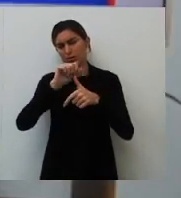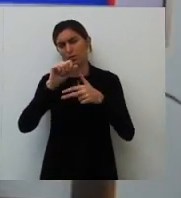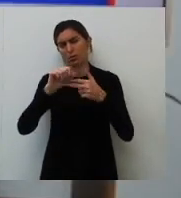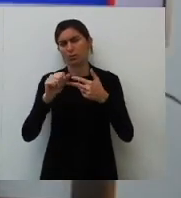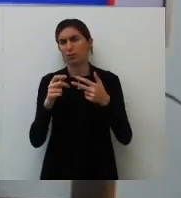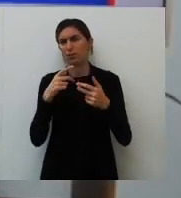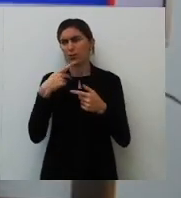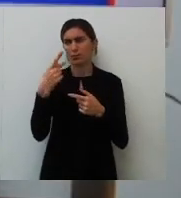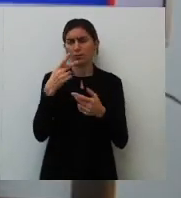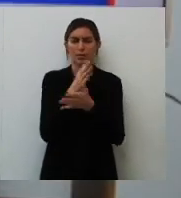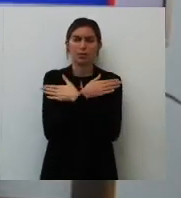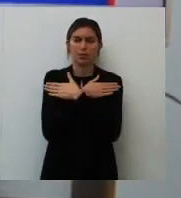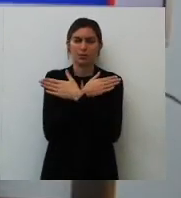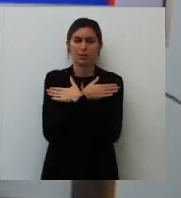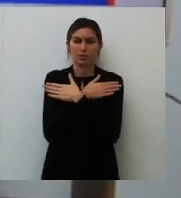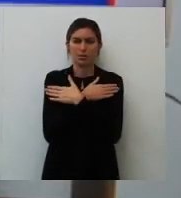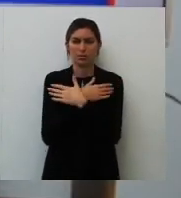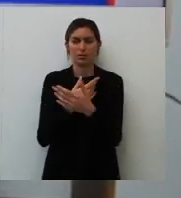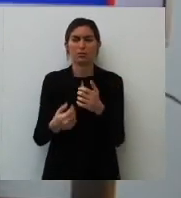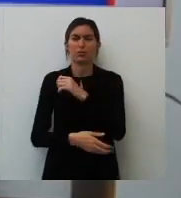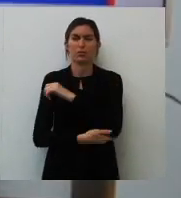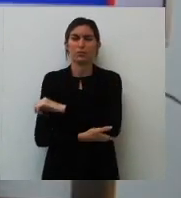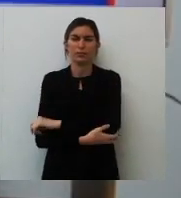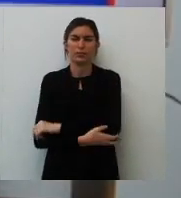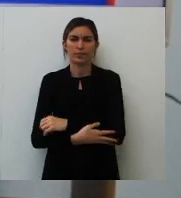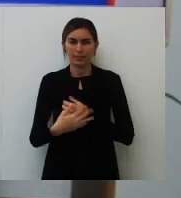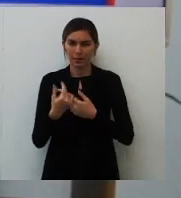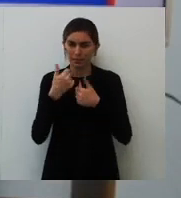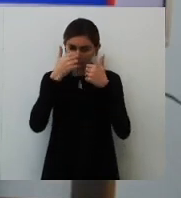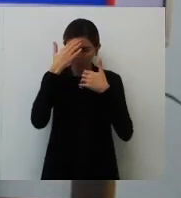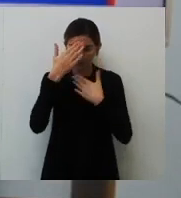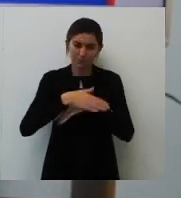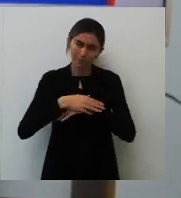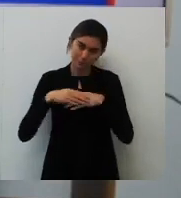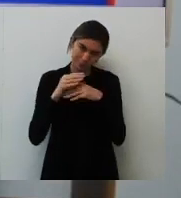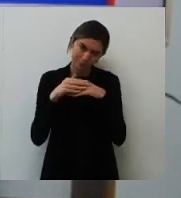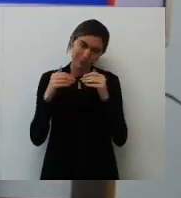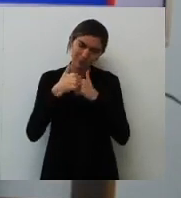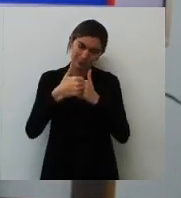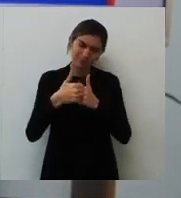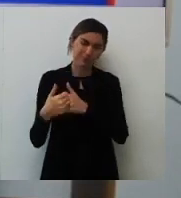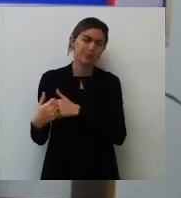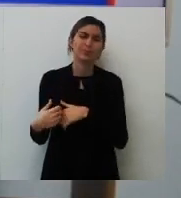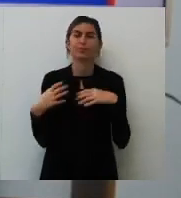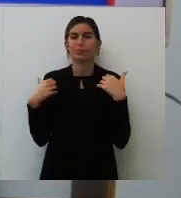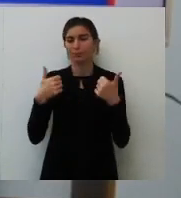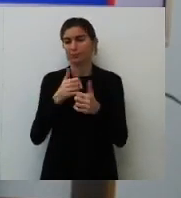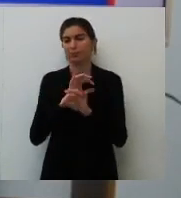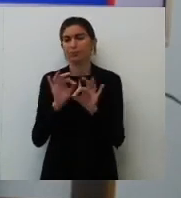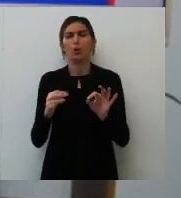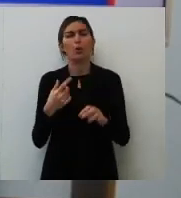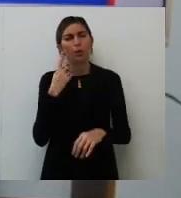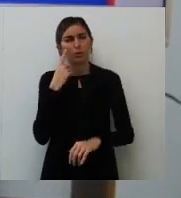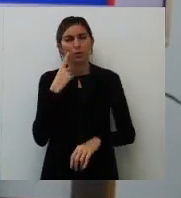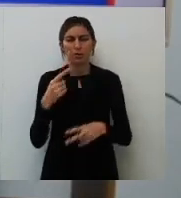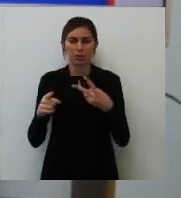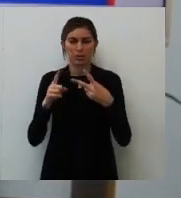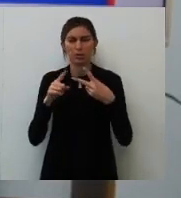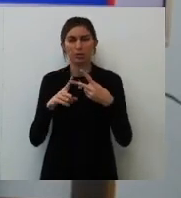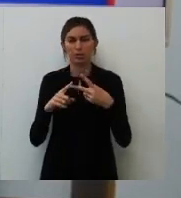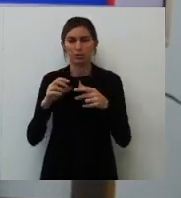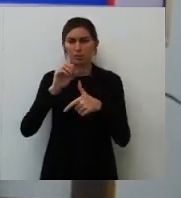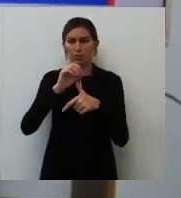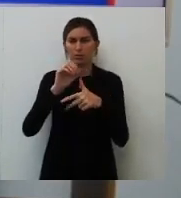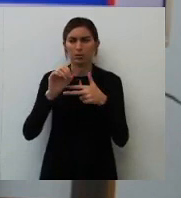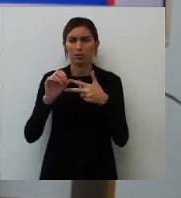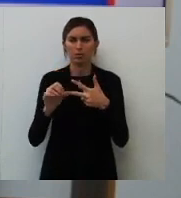Paulo P2, um abraço. Obrigado pelo carinho, viu, cara? Obrigado por estar seguindo aí todo mundo. Maravilha. Olha, segunda competência do Quanto